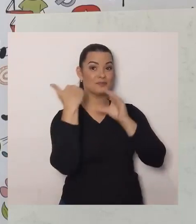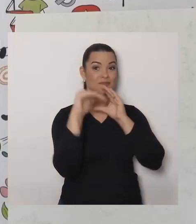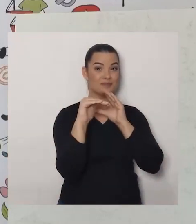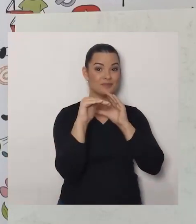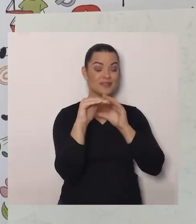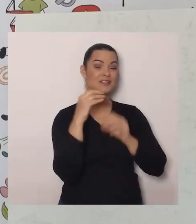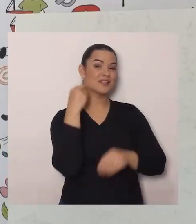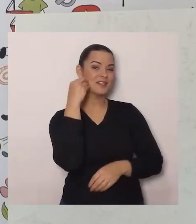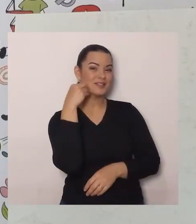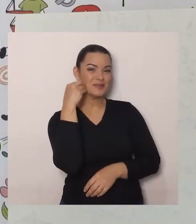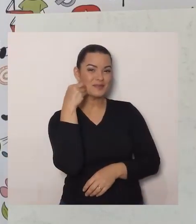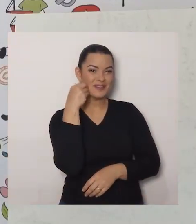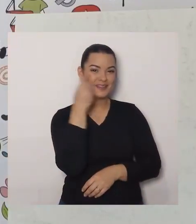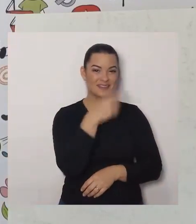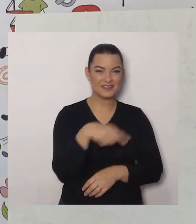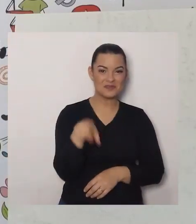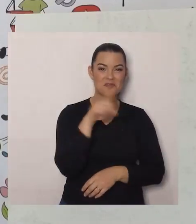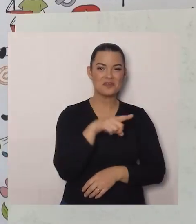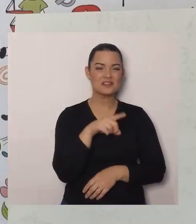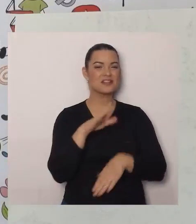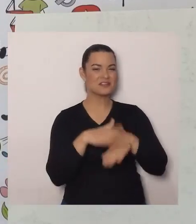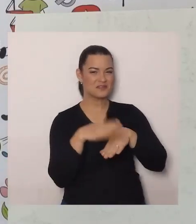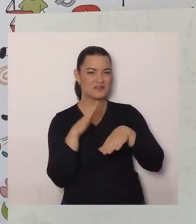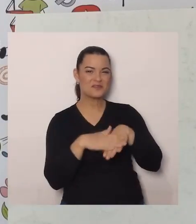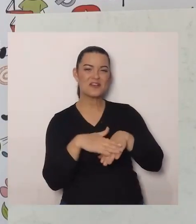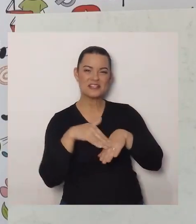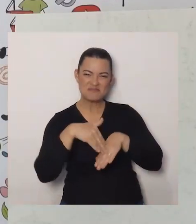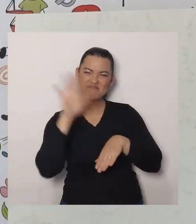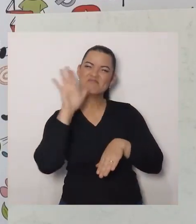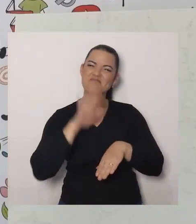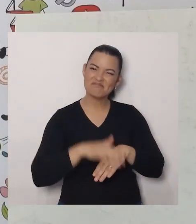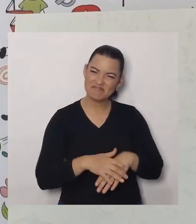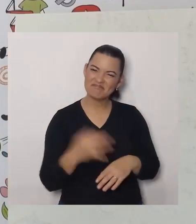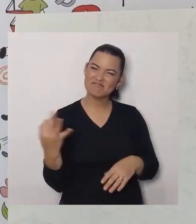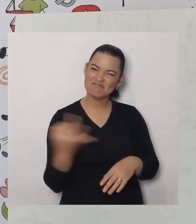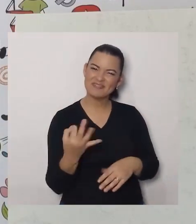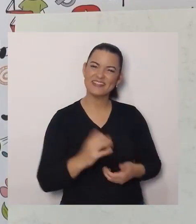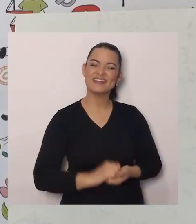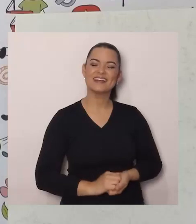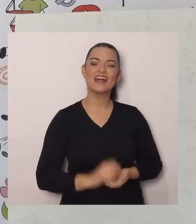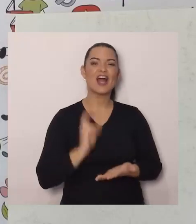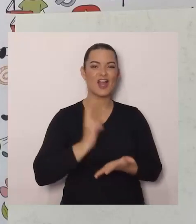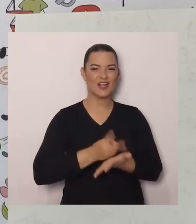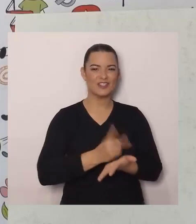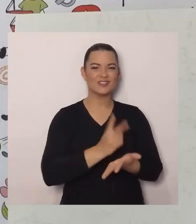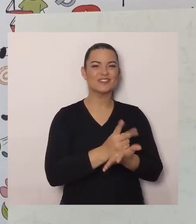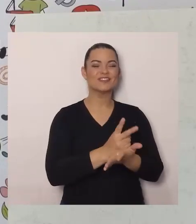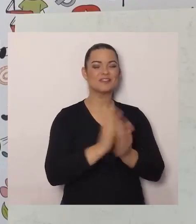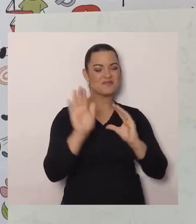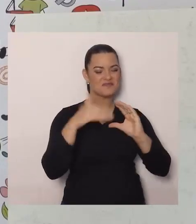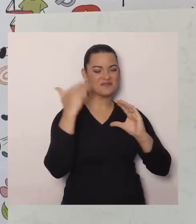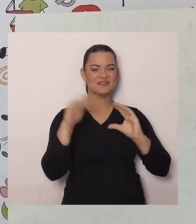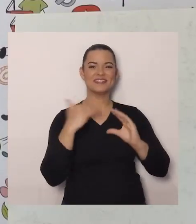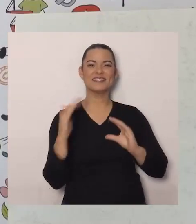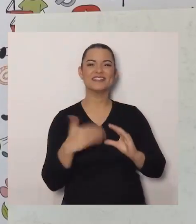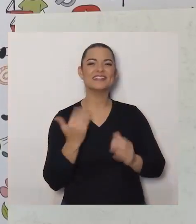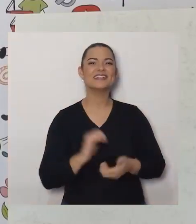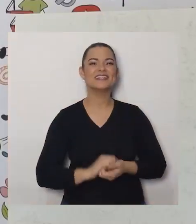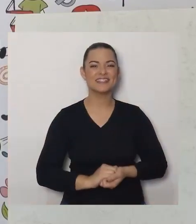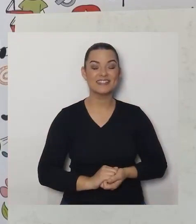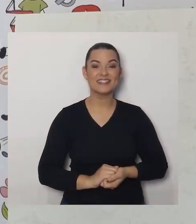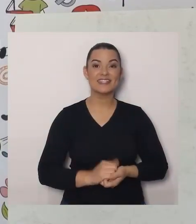Alguma experiência, Vocês aprontam ainda mais, Então continuem, Compartilhando com a PRO,